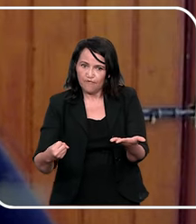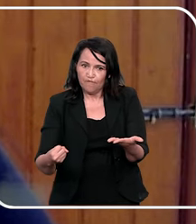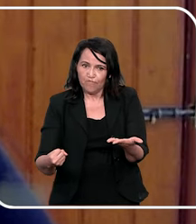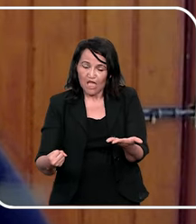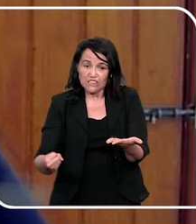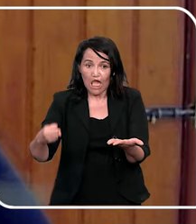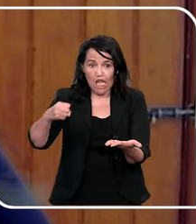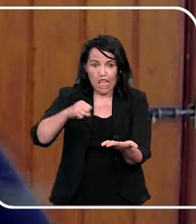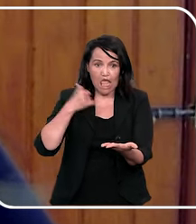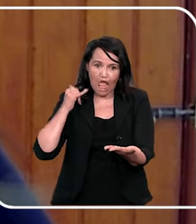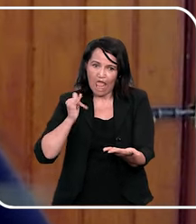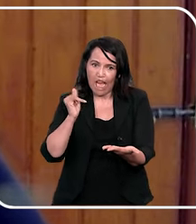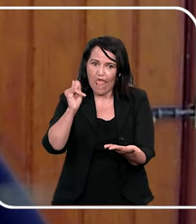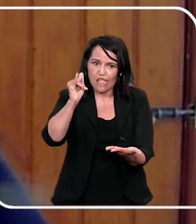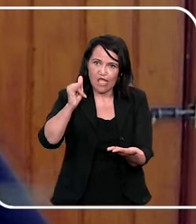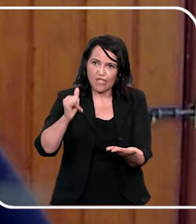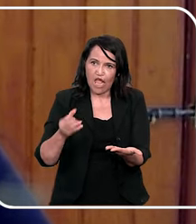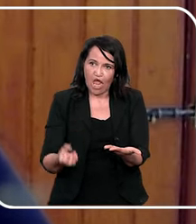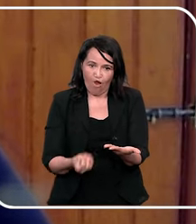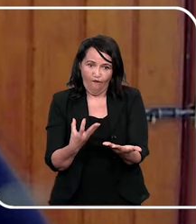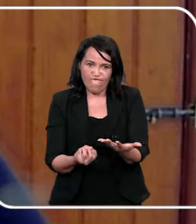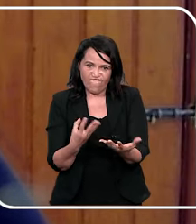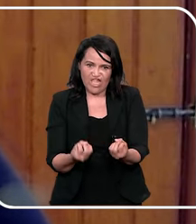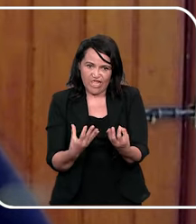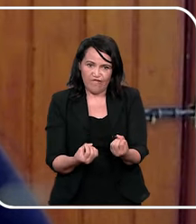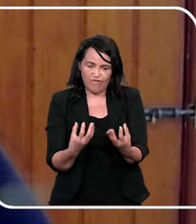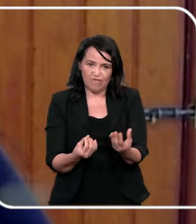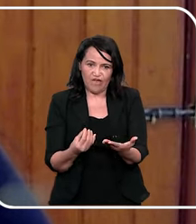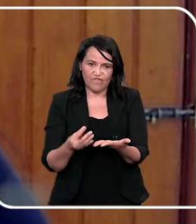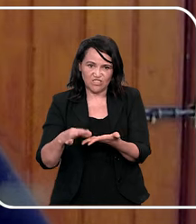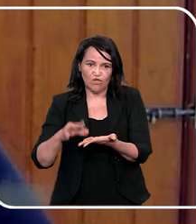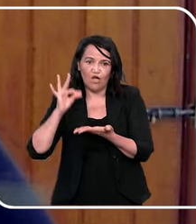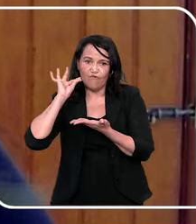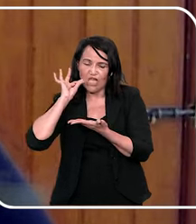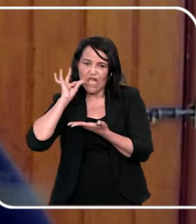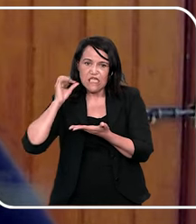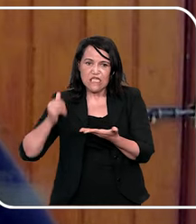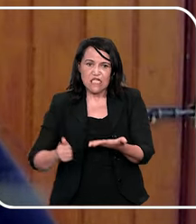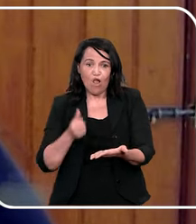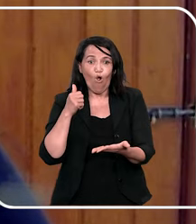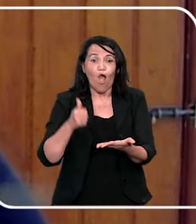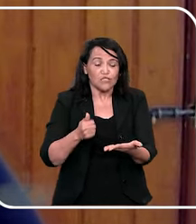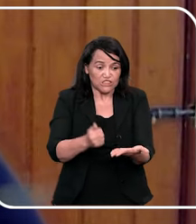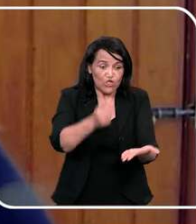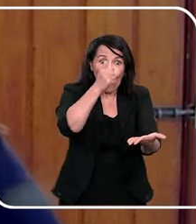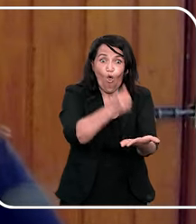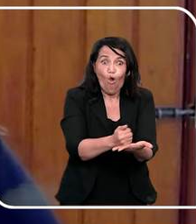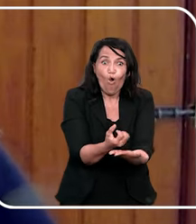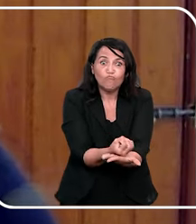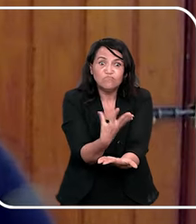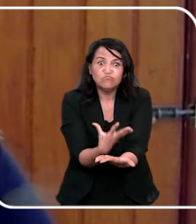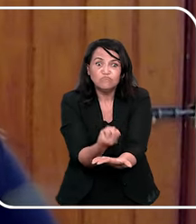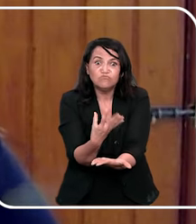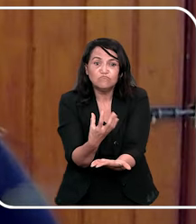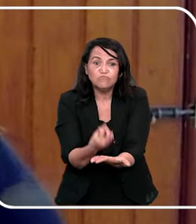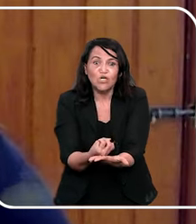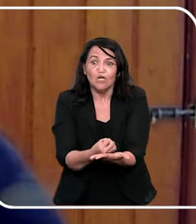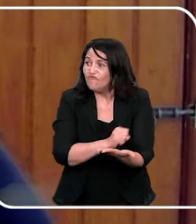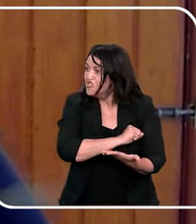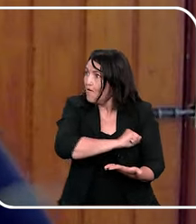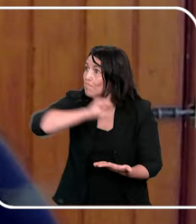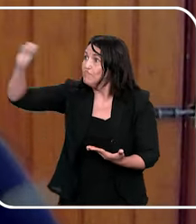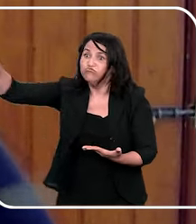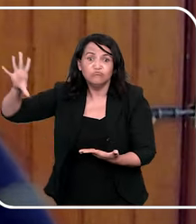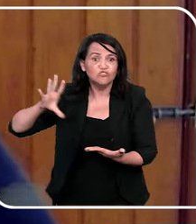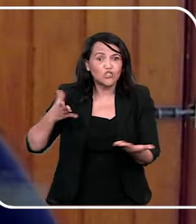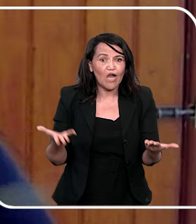chaleira elétrica, né? Aquelas que a ferve a água pra fazer o café. E botou a da colega no fogo, quase incendiou a casa, teve